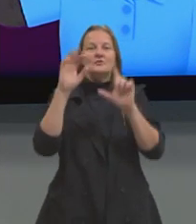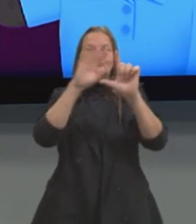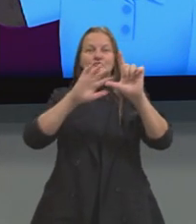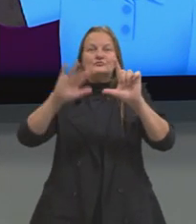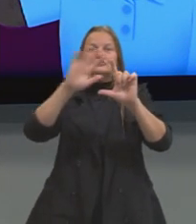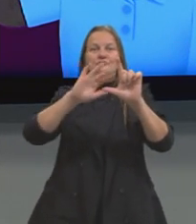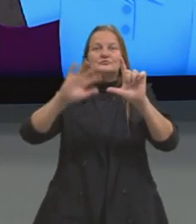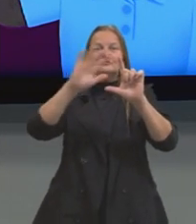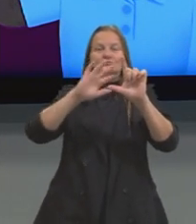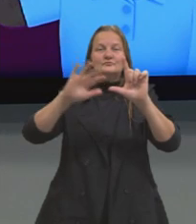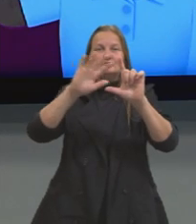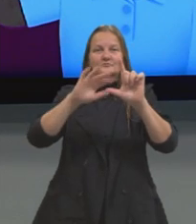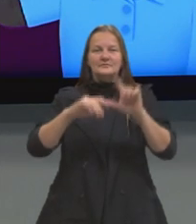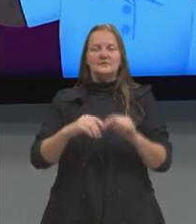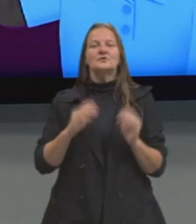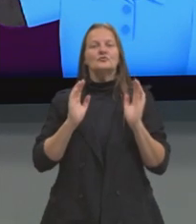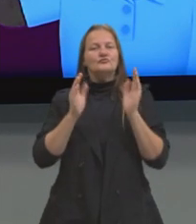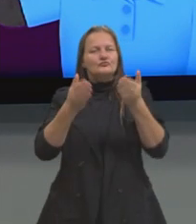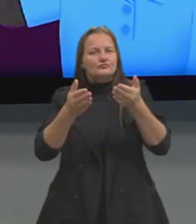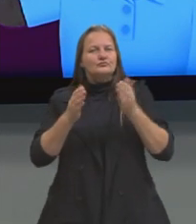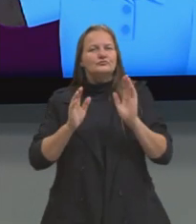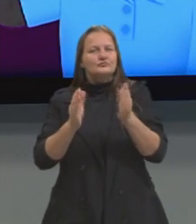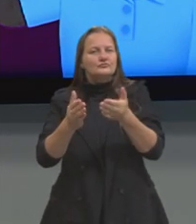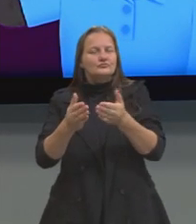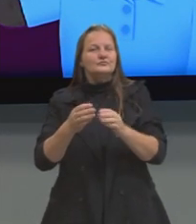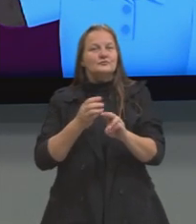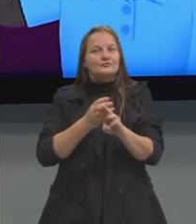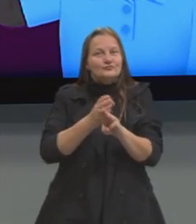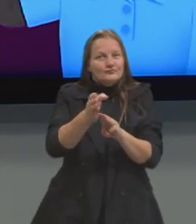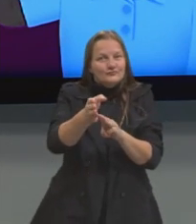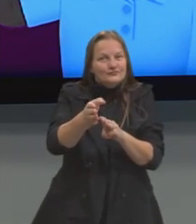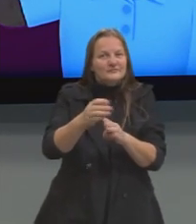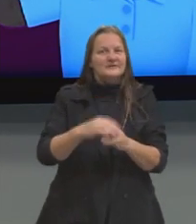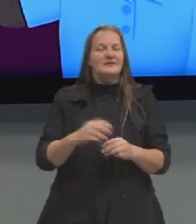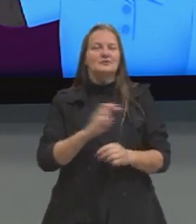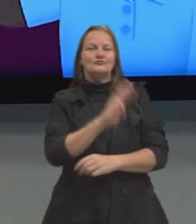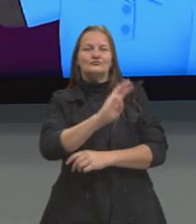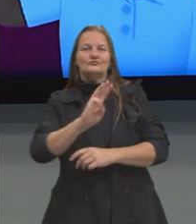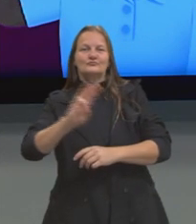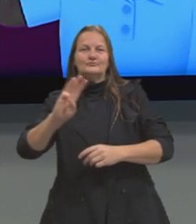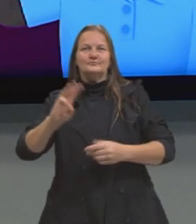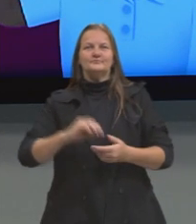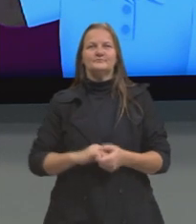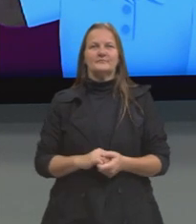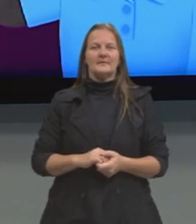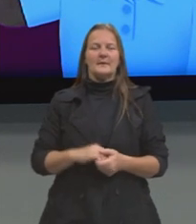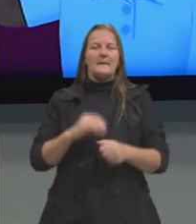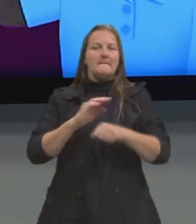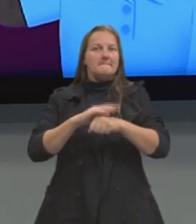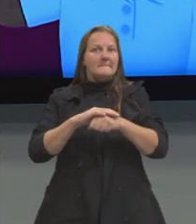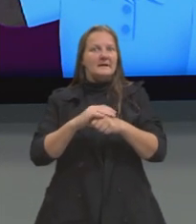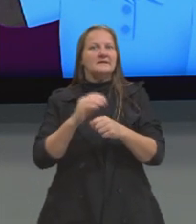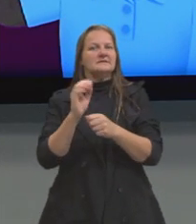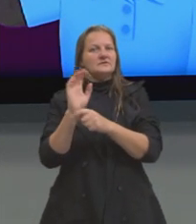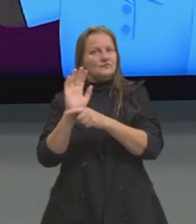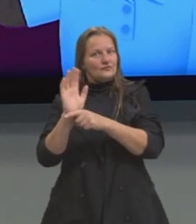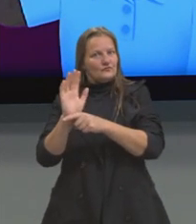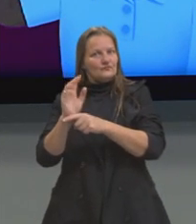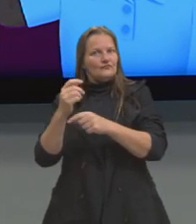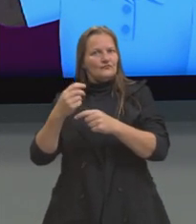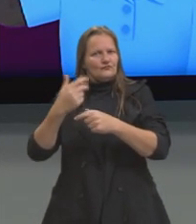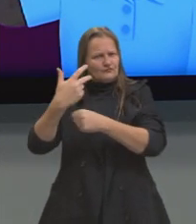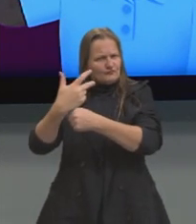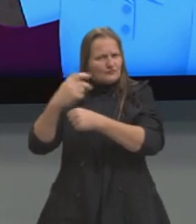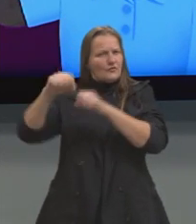QR Code, então, vocês vão ser direcionados a um agregador de links, onde vão ter acesso, então, a mais videoaulas e materiais que eu produzo.